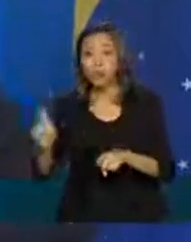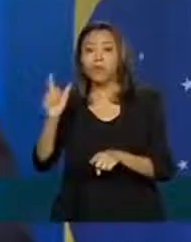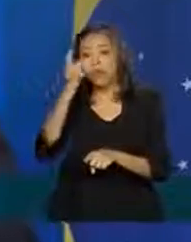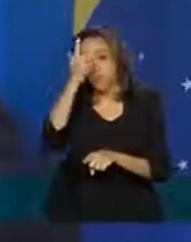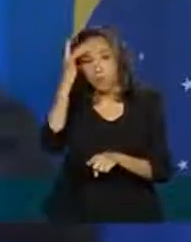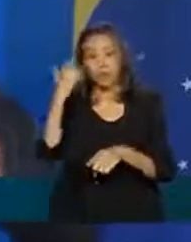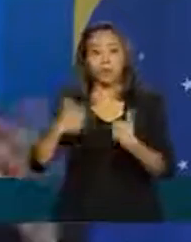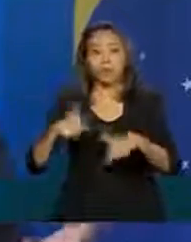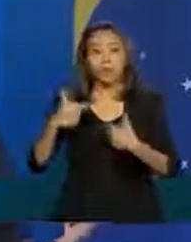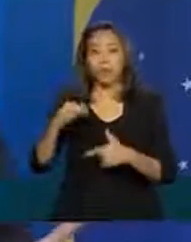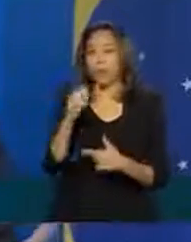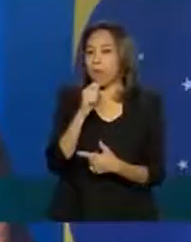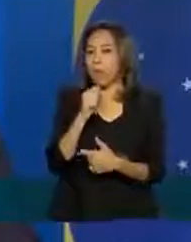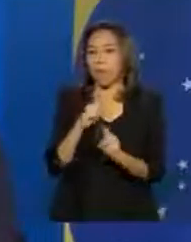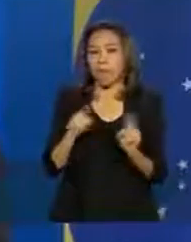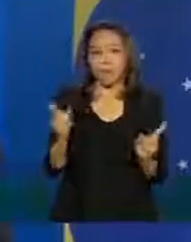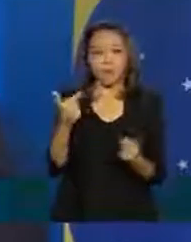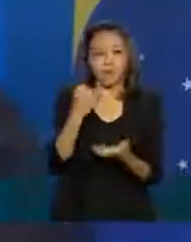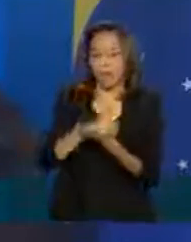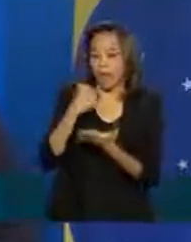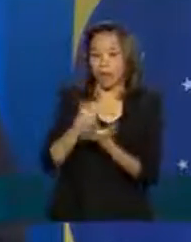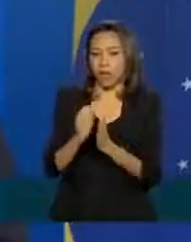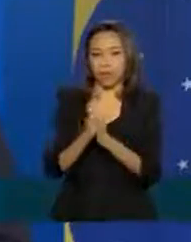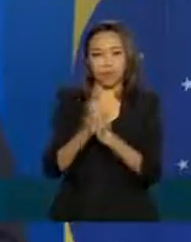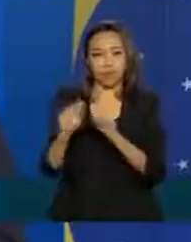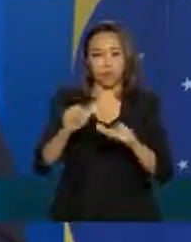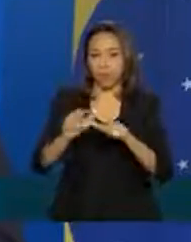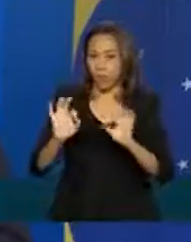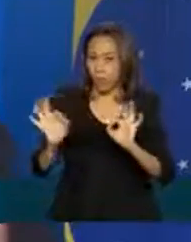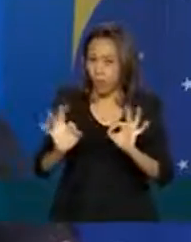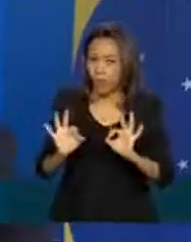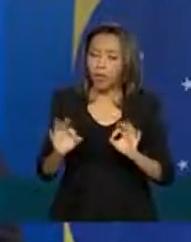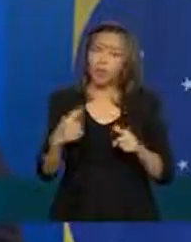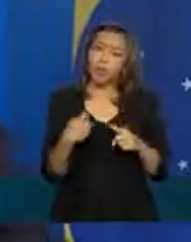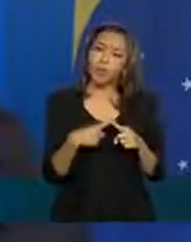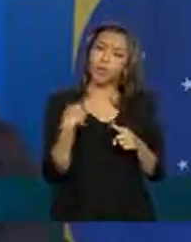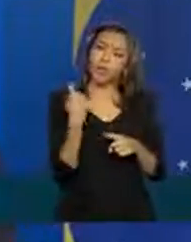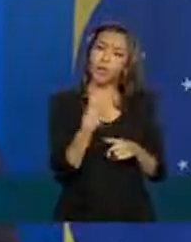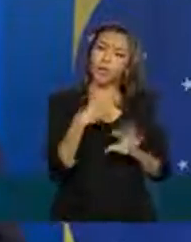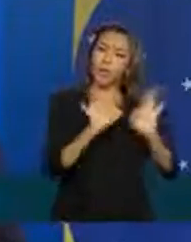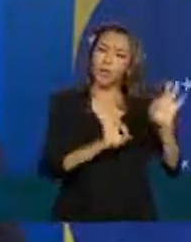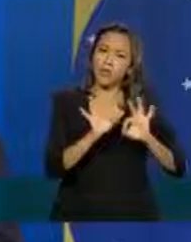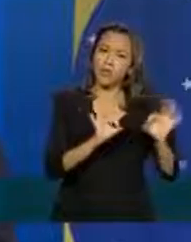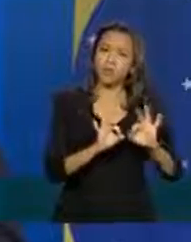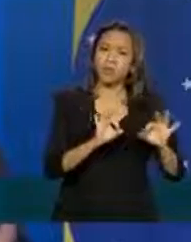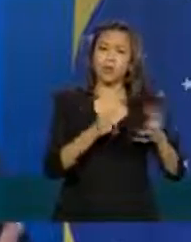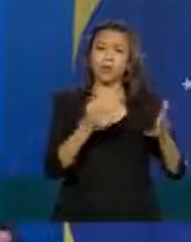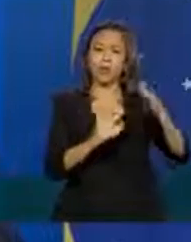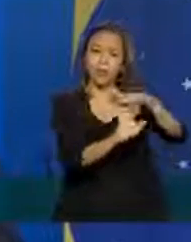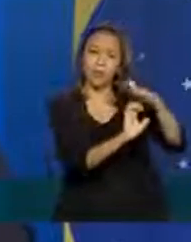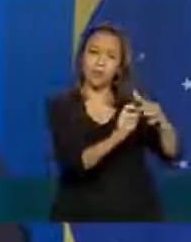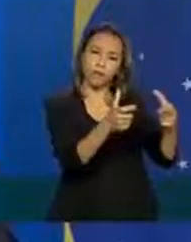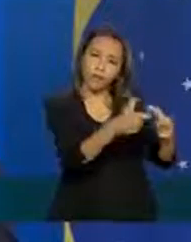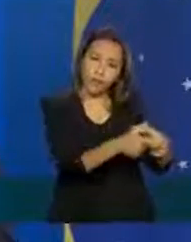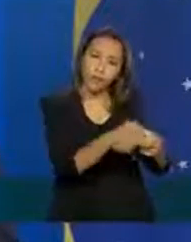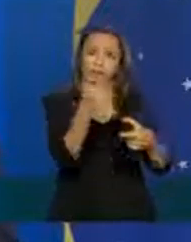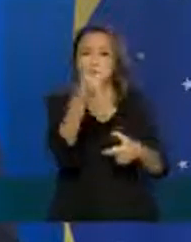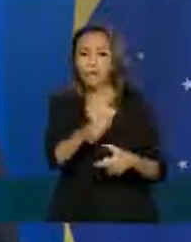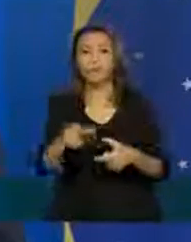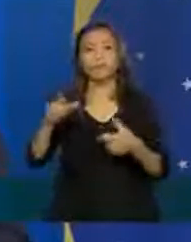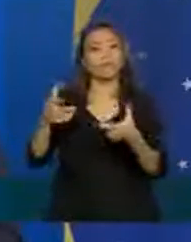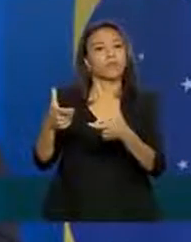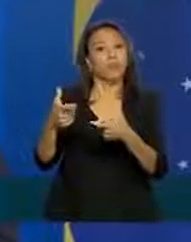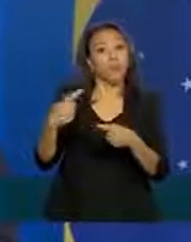porque nós não fizemos para todas as empresas fizemos para pequenas e médias porque nós entendemos nesse momento com os recursos limitados que temos que esse era